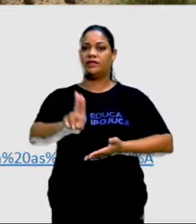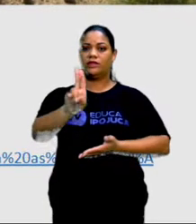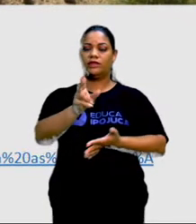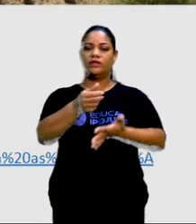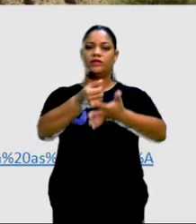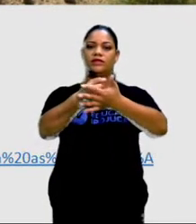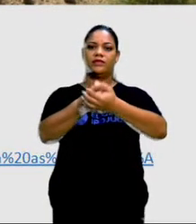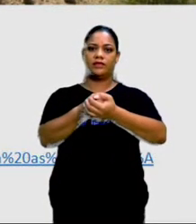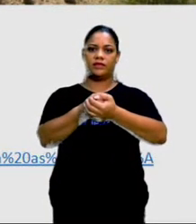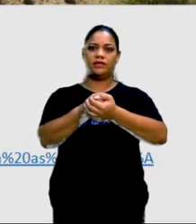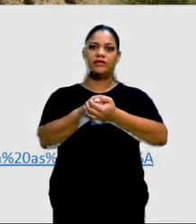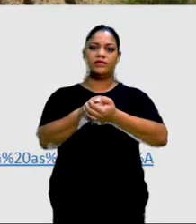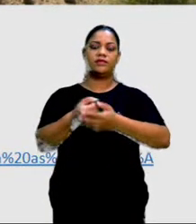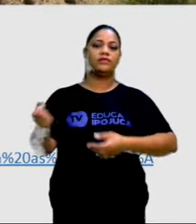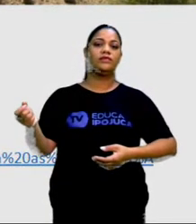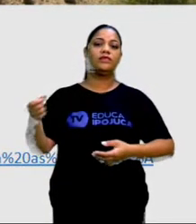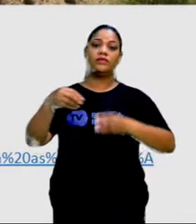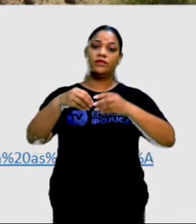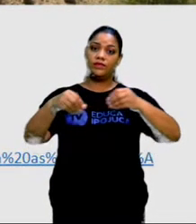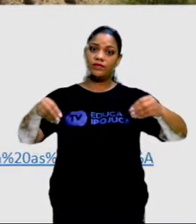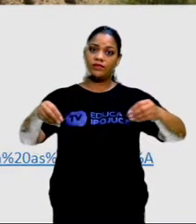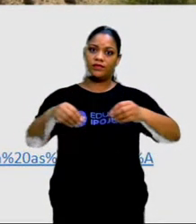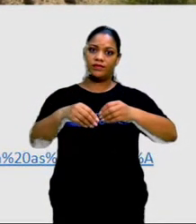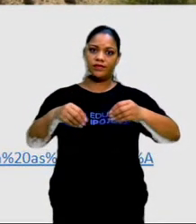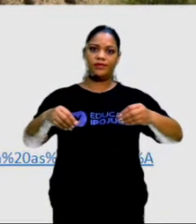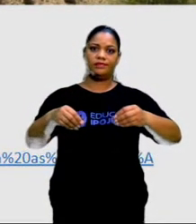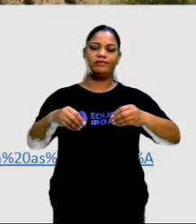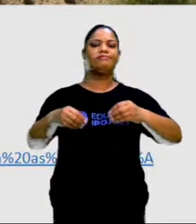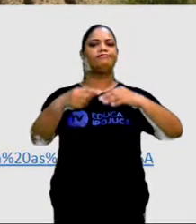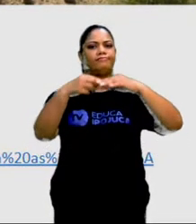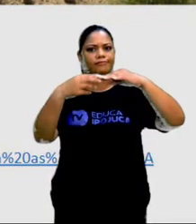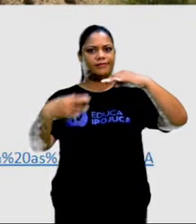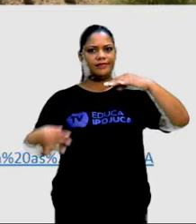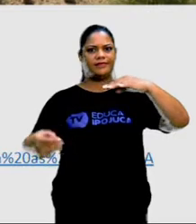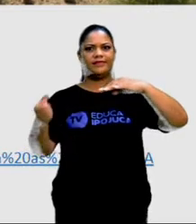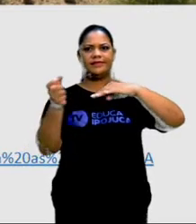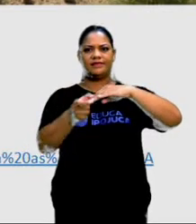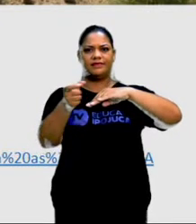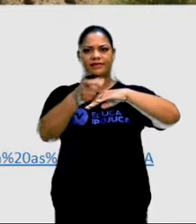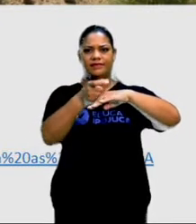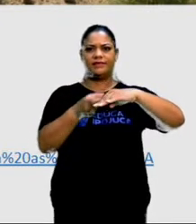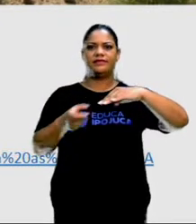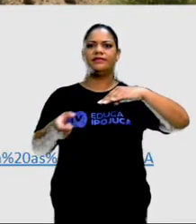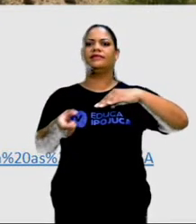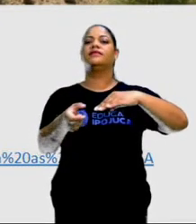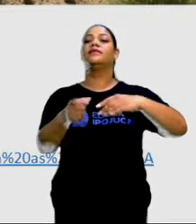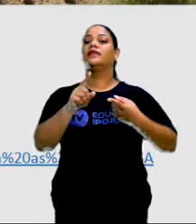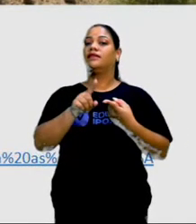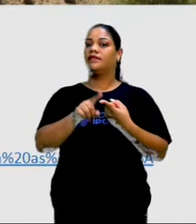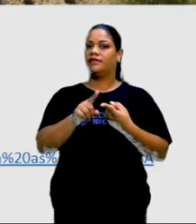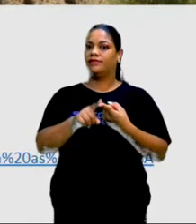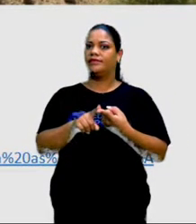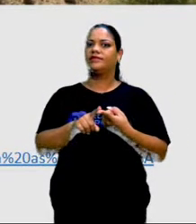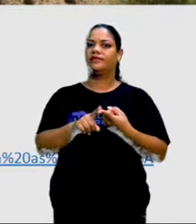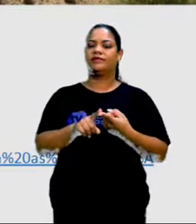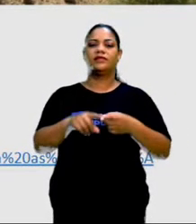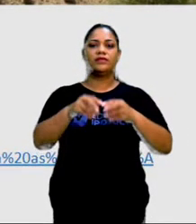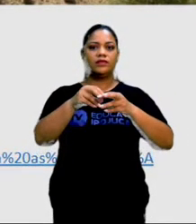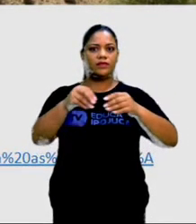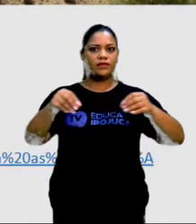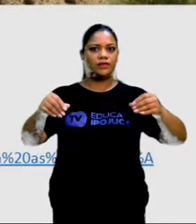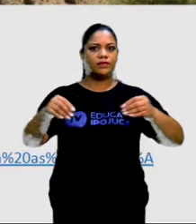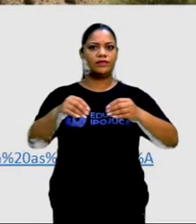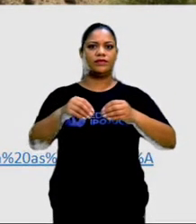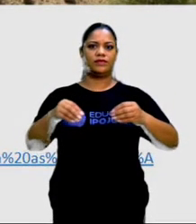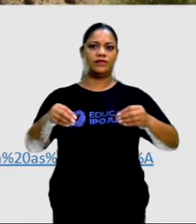proteção conduzem ao solo a erosão. A gente vê também que esse fenômeno também afeta o papel dos solos